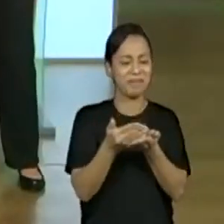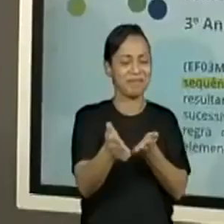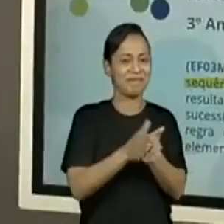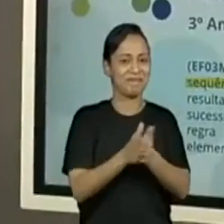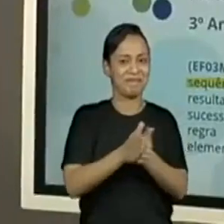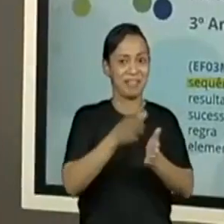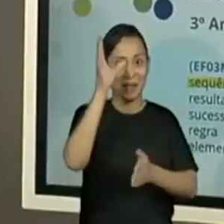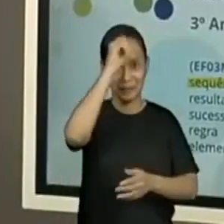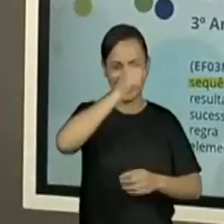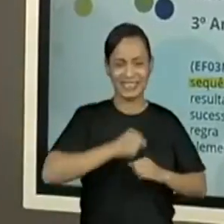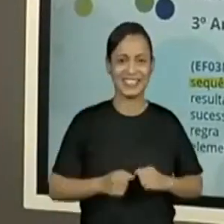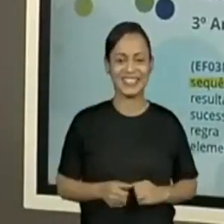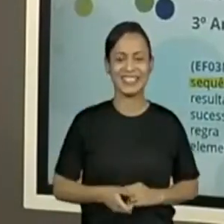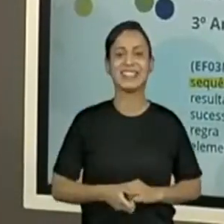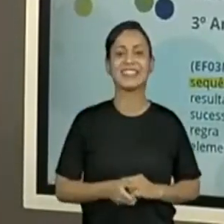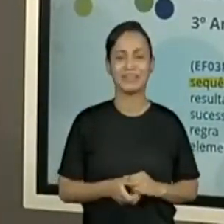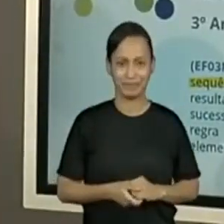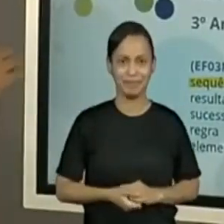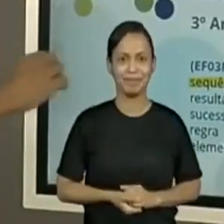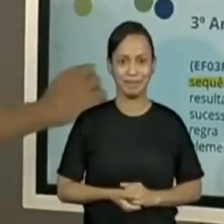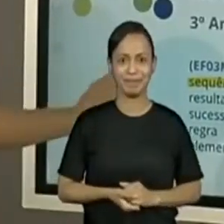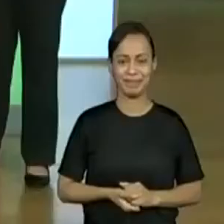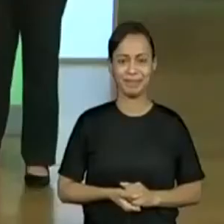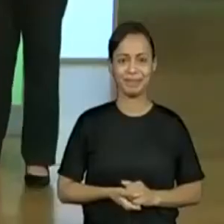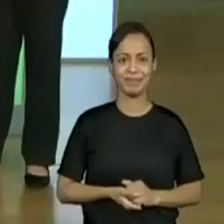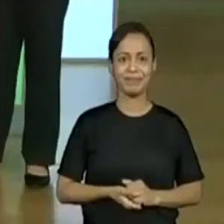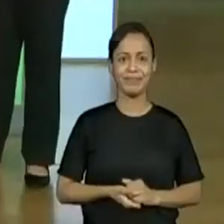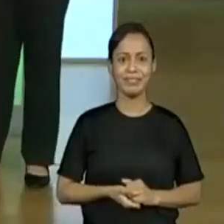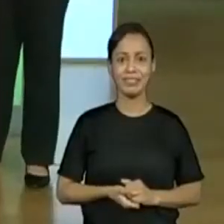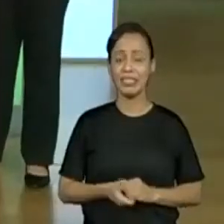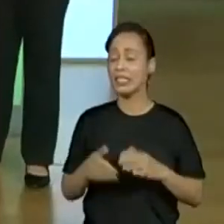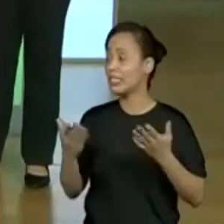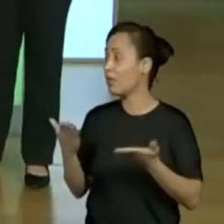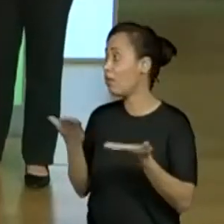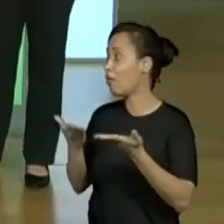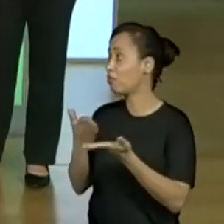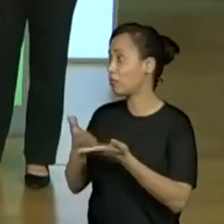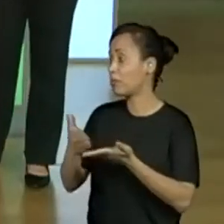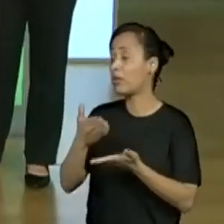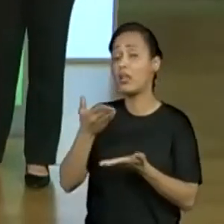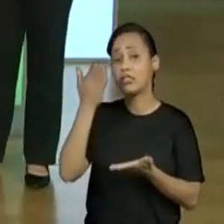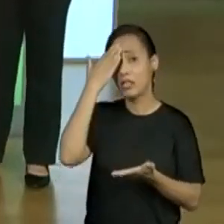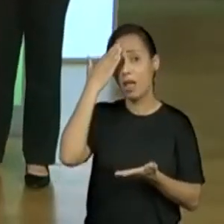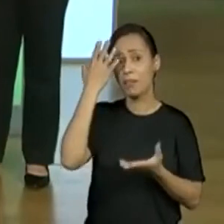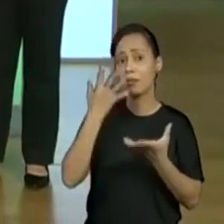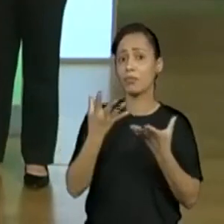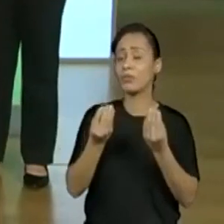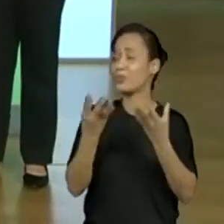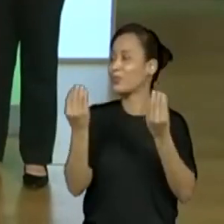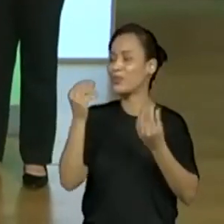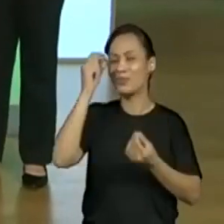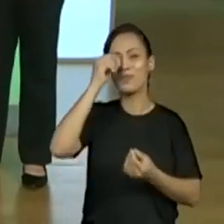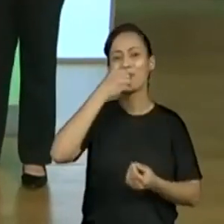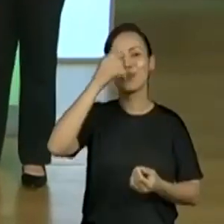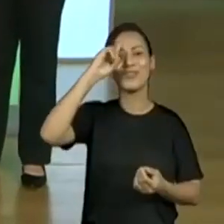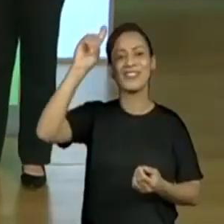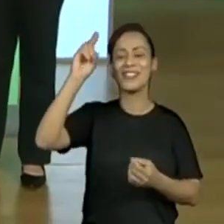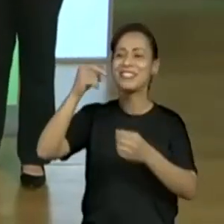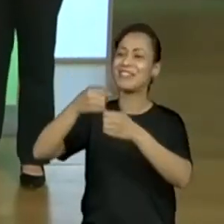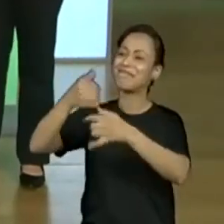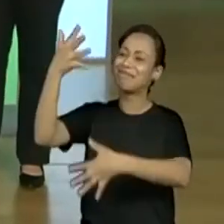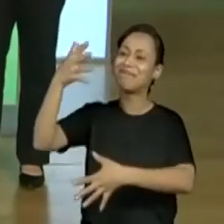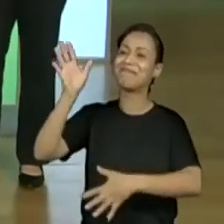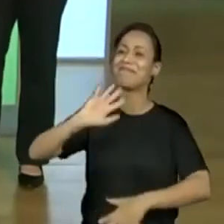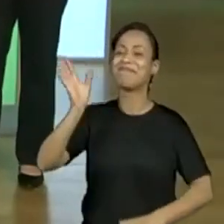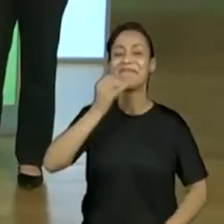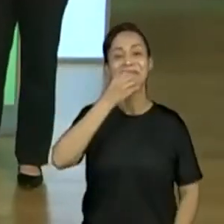propósito, amanhã, Progeno. Excelente. Então, vamos lá. Olha, muita gente aí já dando um bom dia a todos nós. Um ótimo dia para